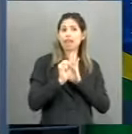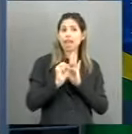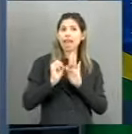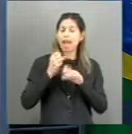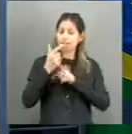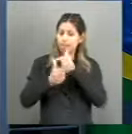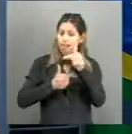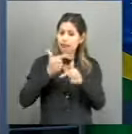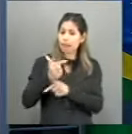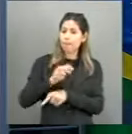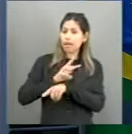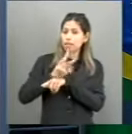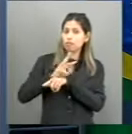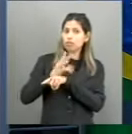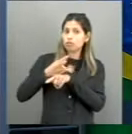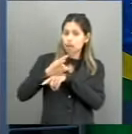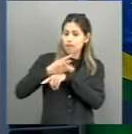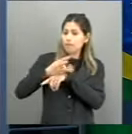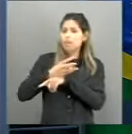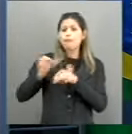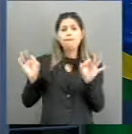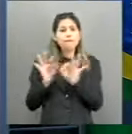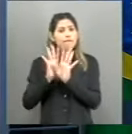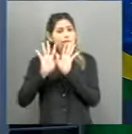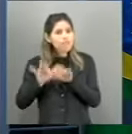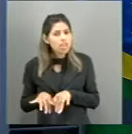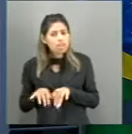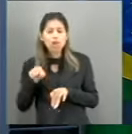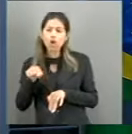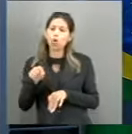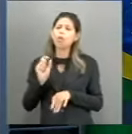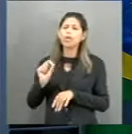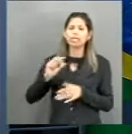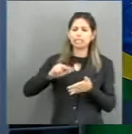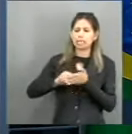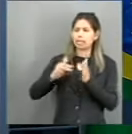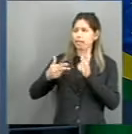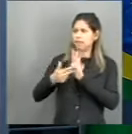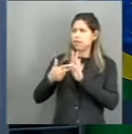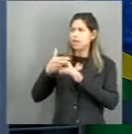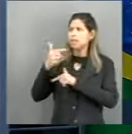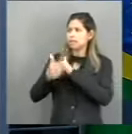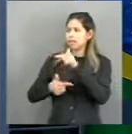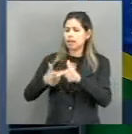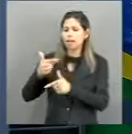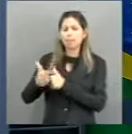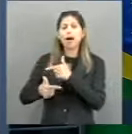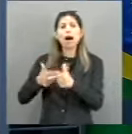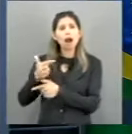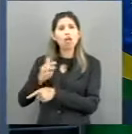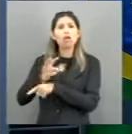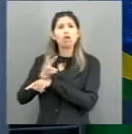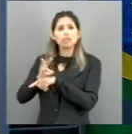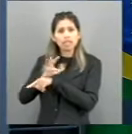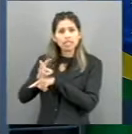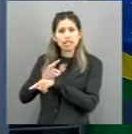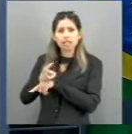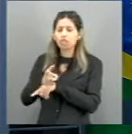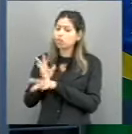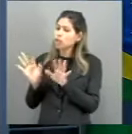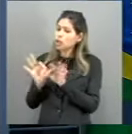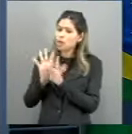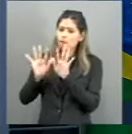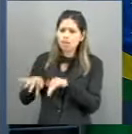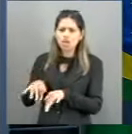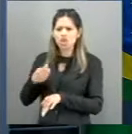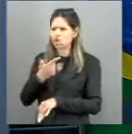que exatamente é a atividade fim. Ali não pode terceirizar. Estamos também revigorando o debate sobre o